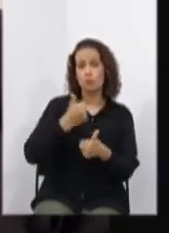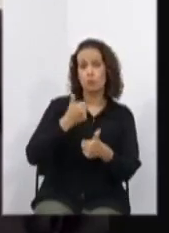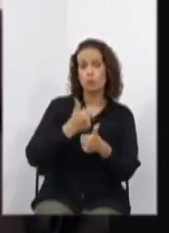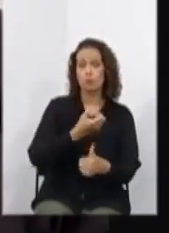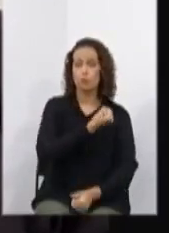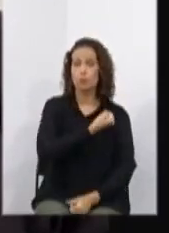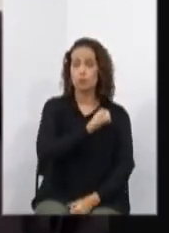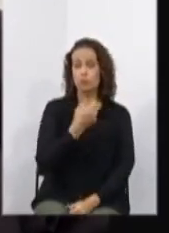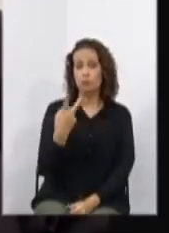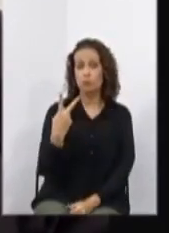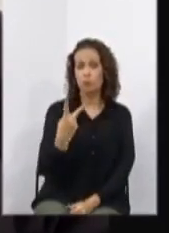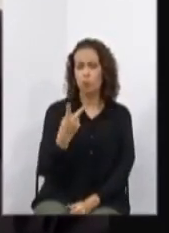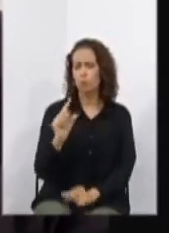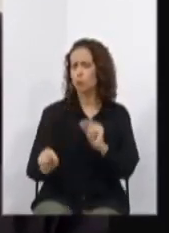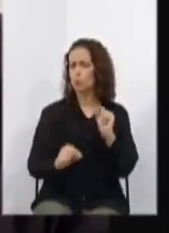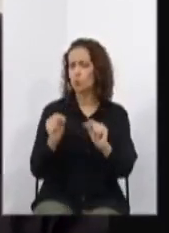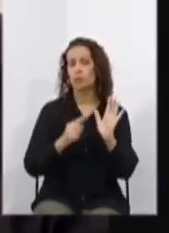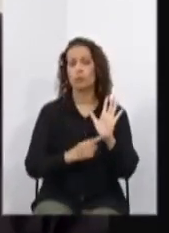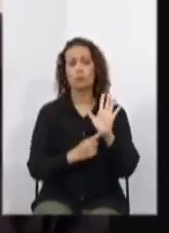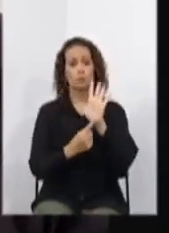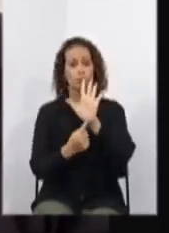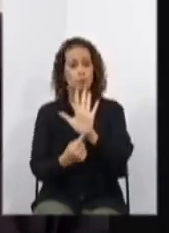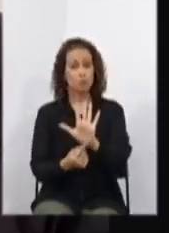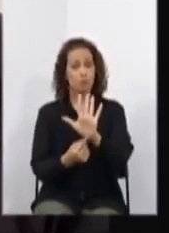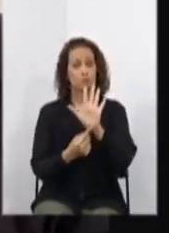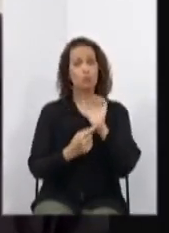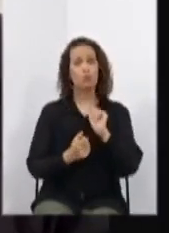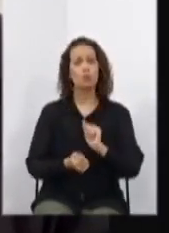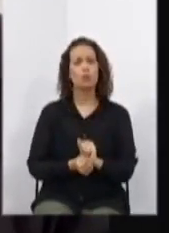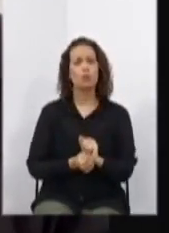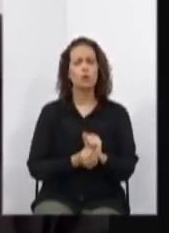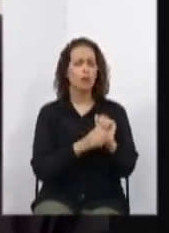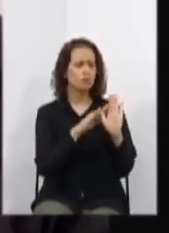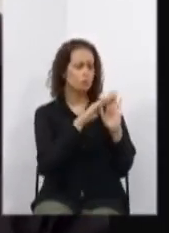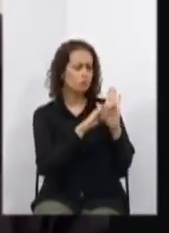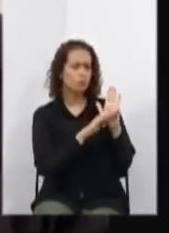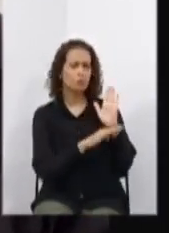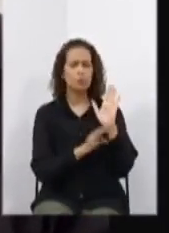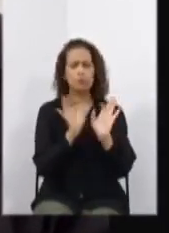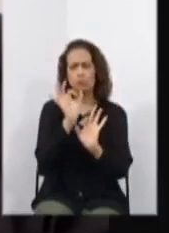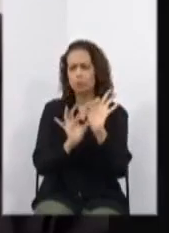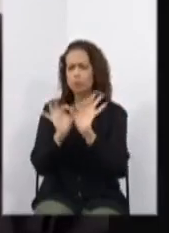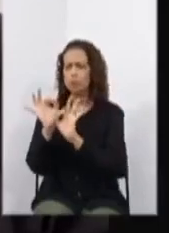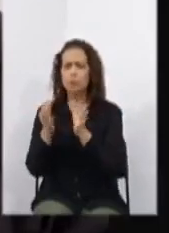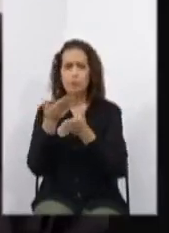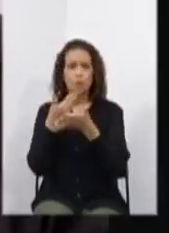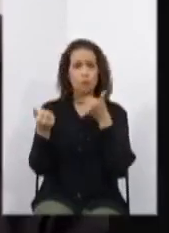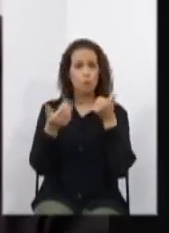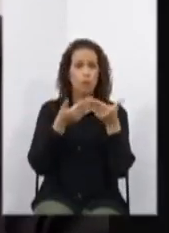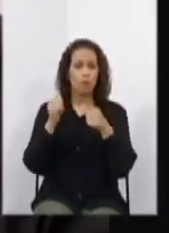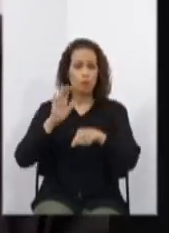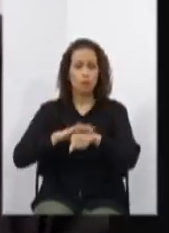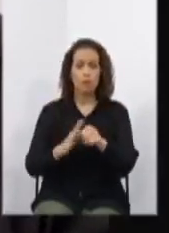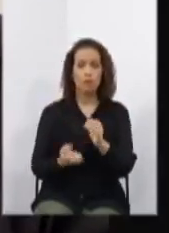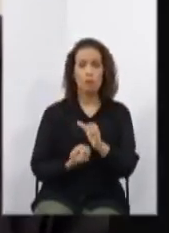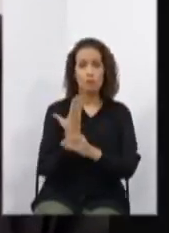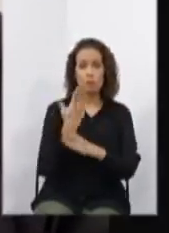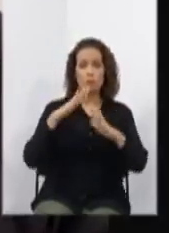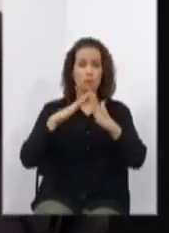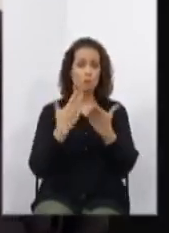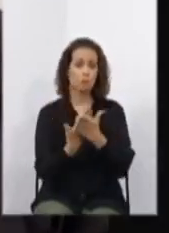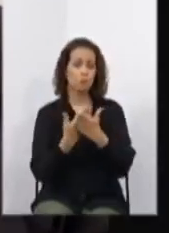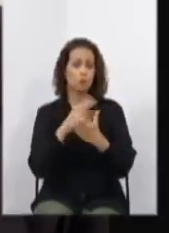número 2, que apresentou, aprimorando as diretrizes para a criação de escolas bilíngues.